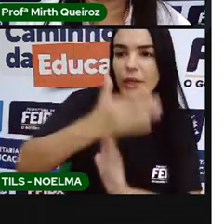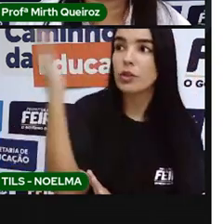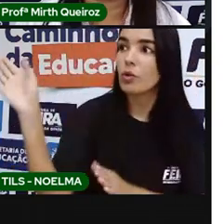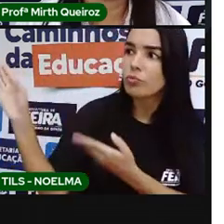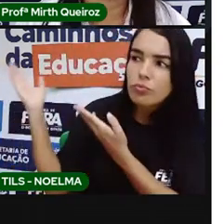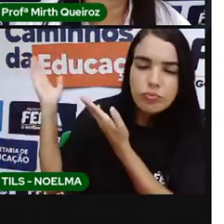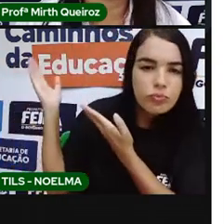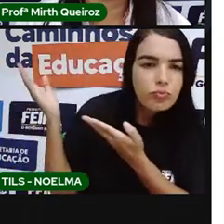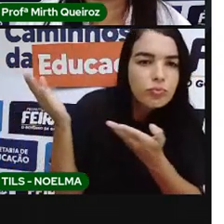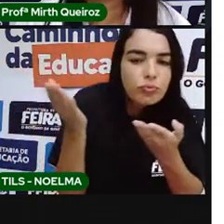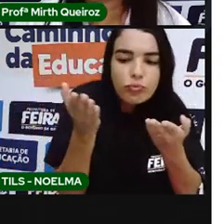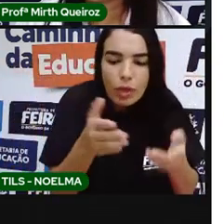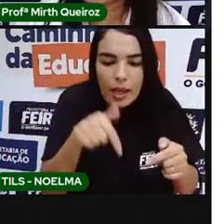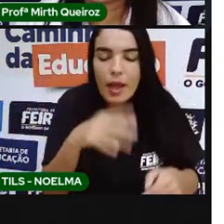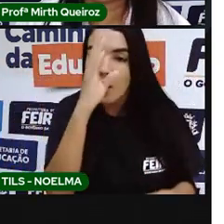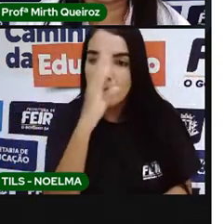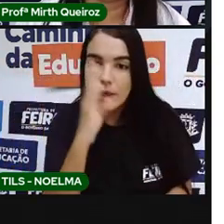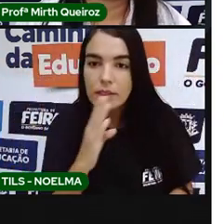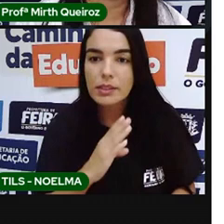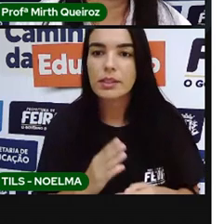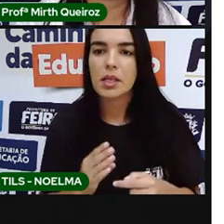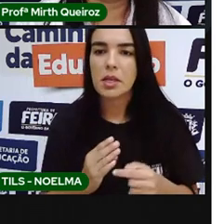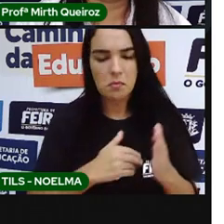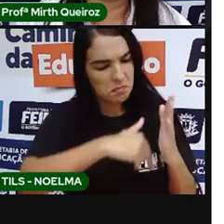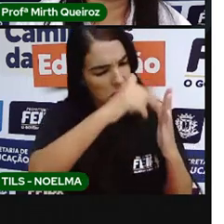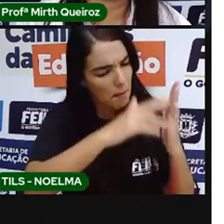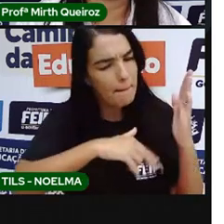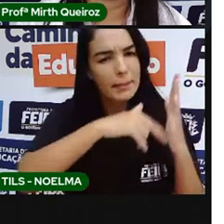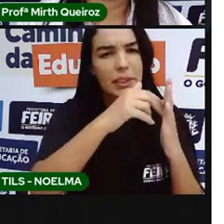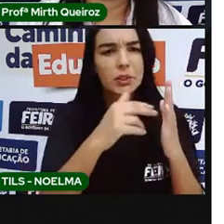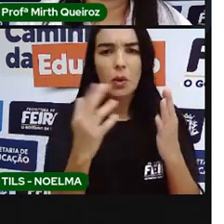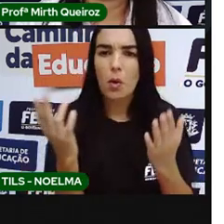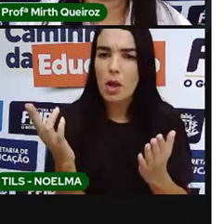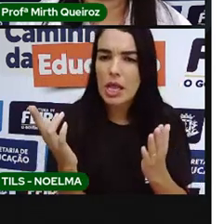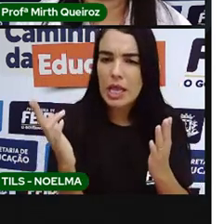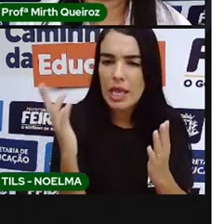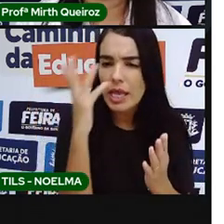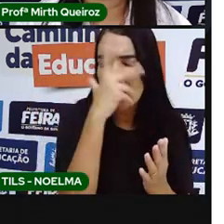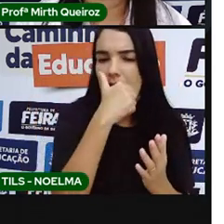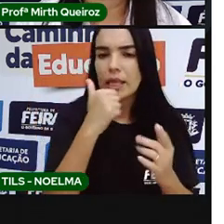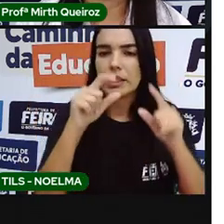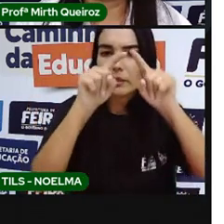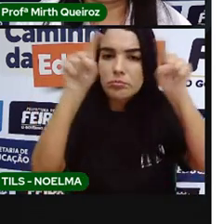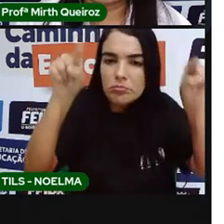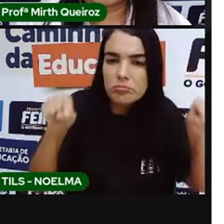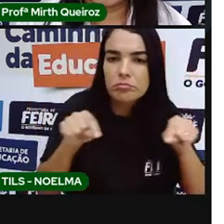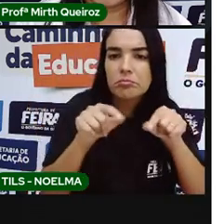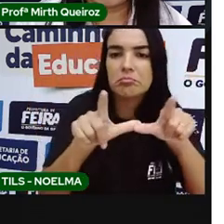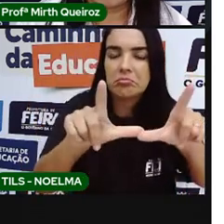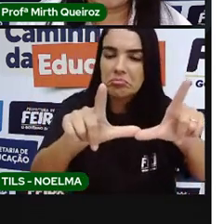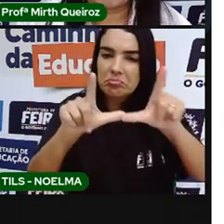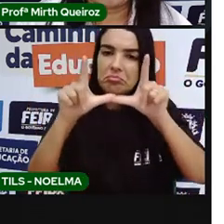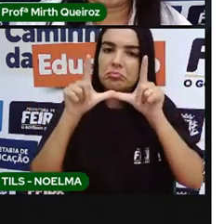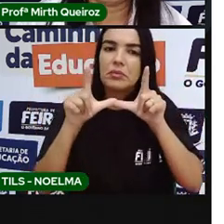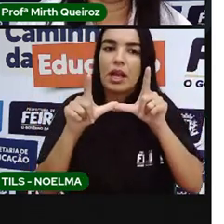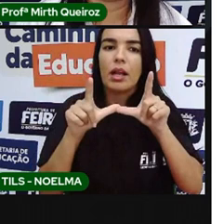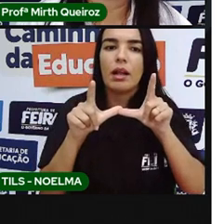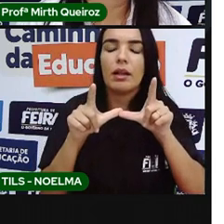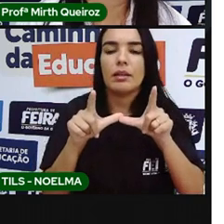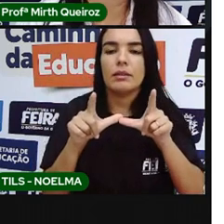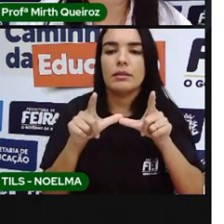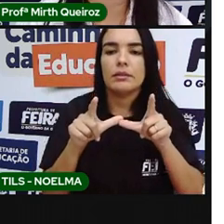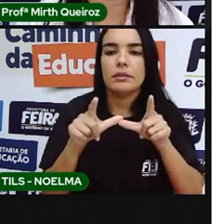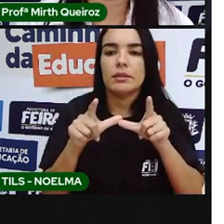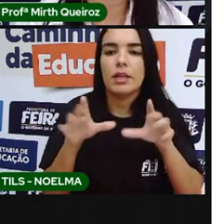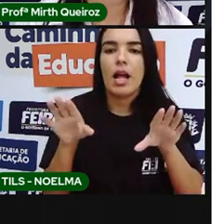pintou várias telas, costumes dos povos, né? Principalmente aí, no